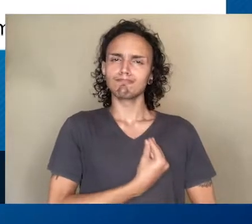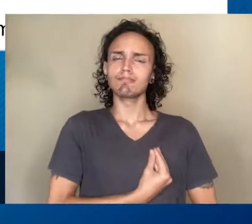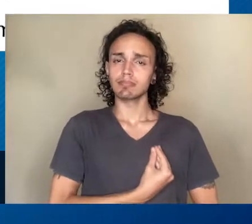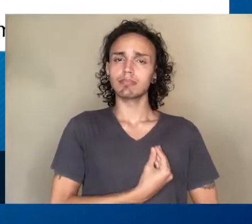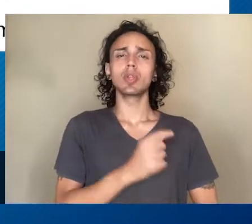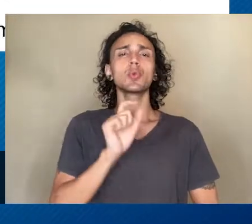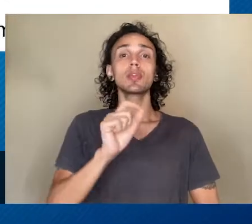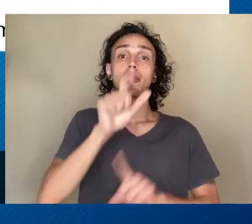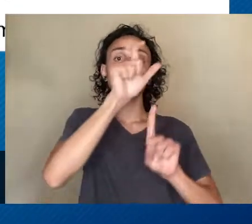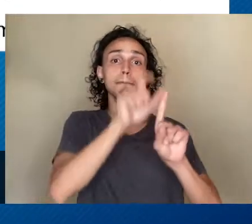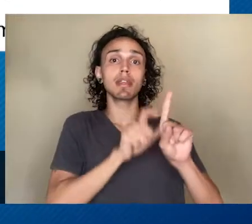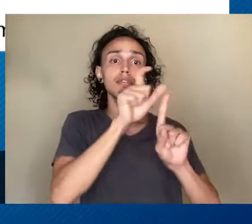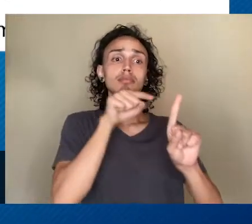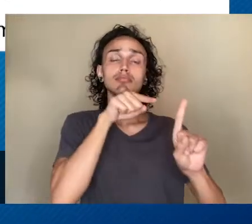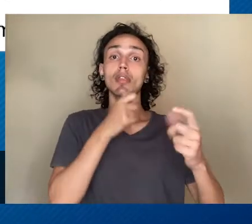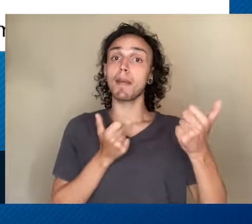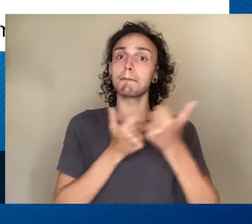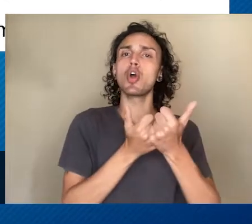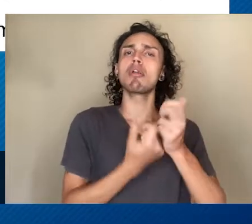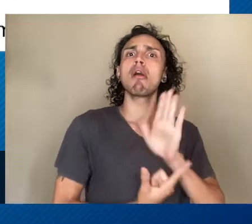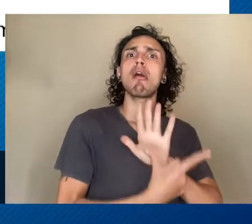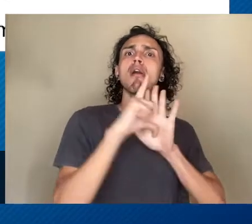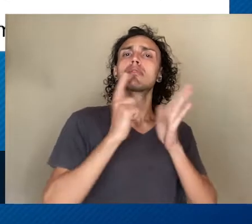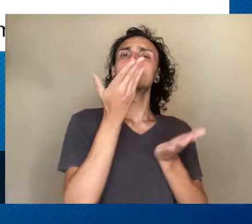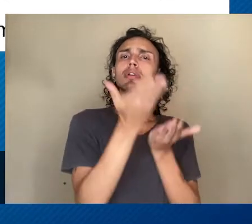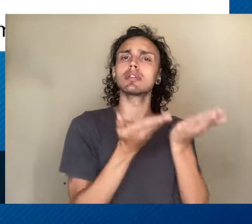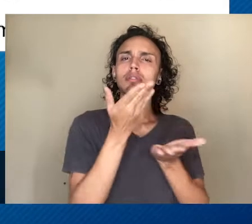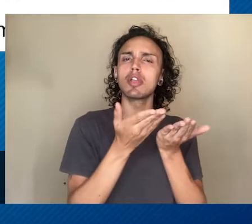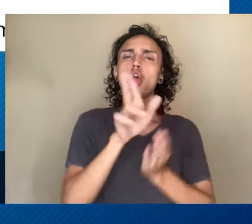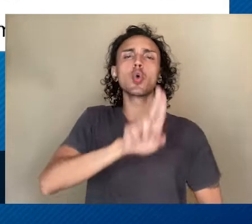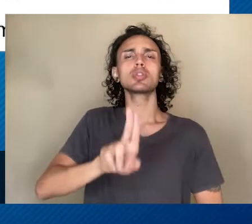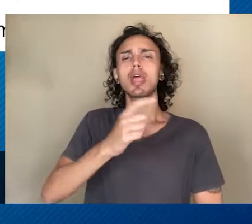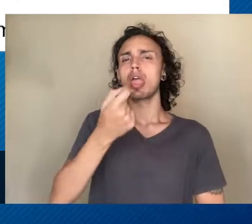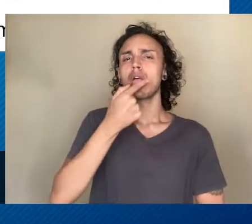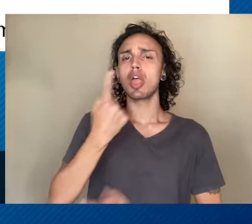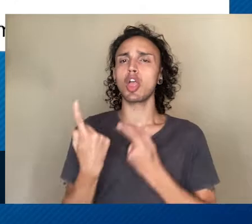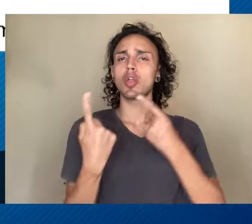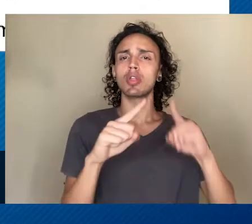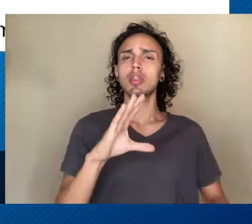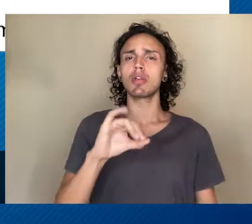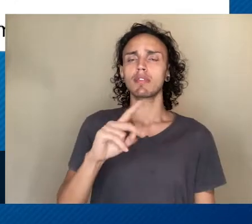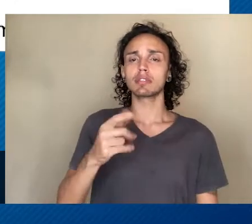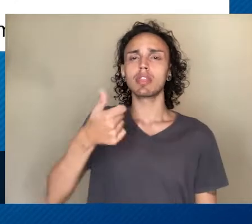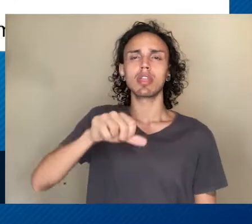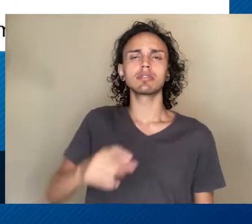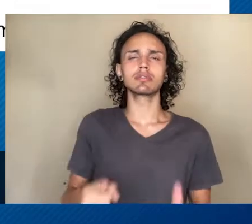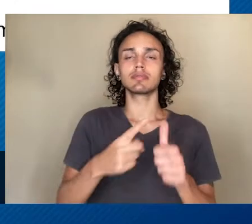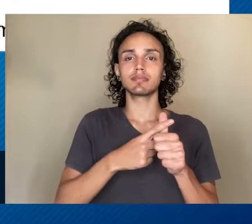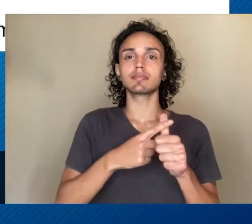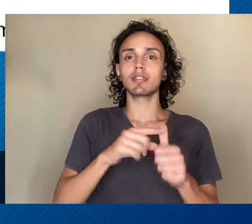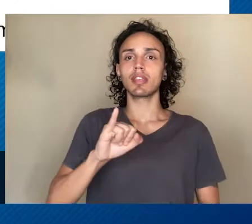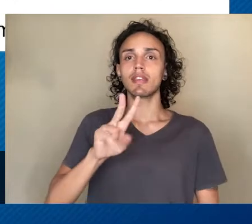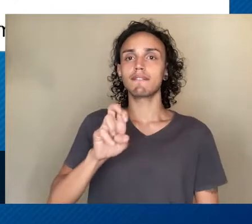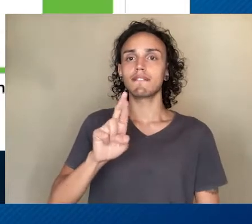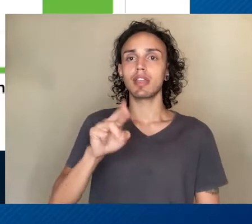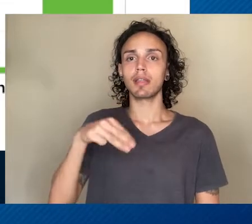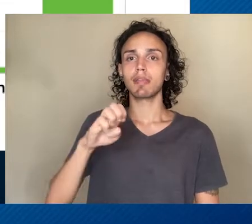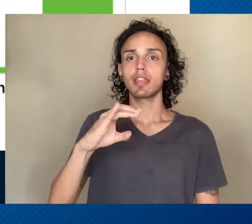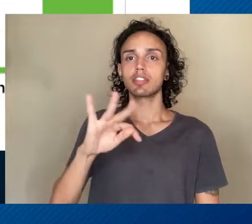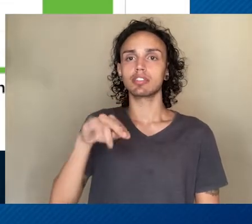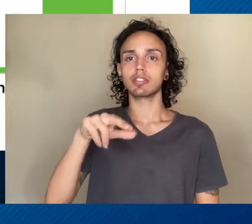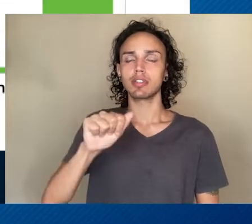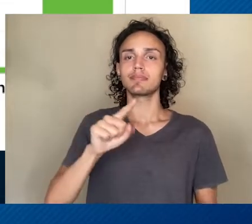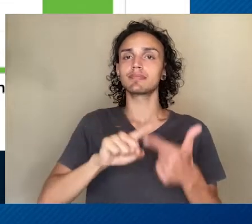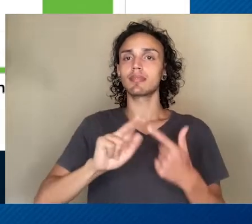defendem o tratamento precoce da Covid-19 com o uso de medicamentos, como a Ivermectina e a Hidroxicloroquina. O